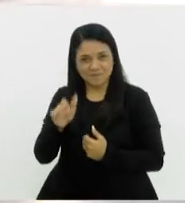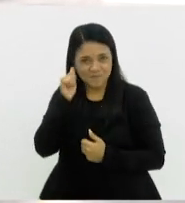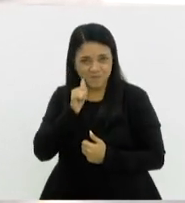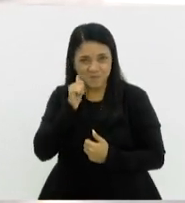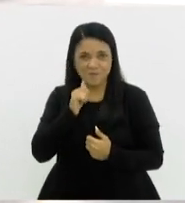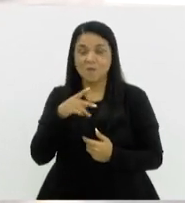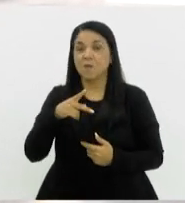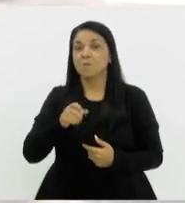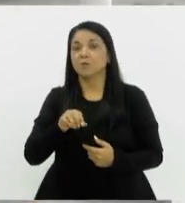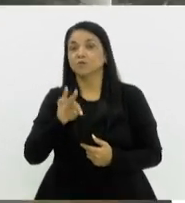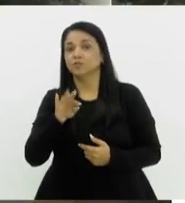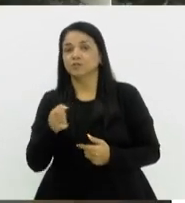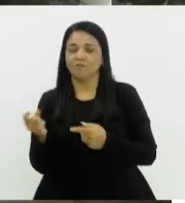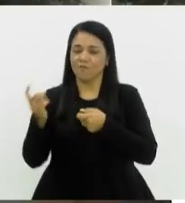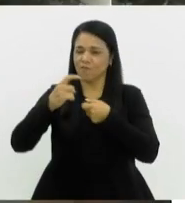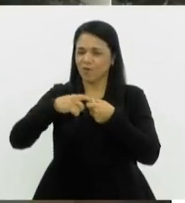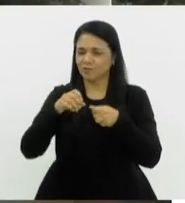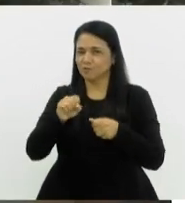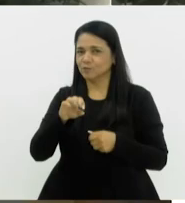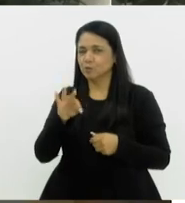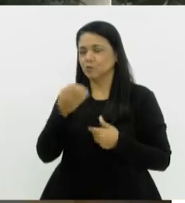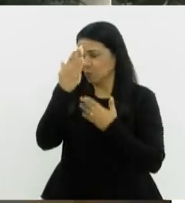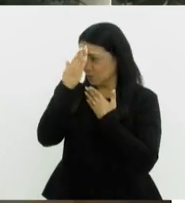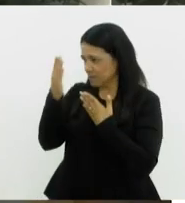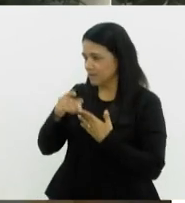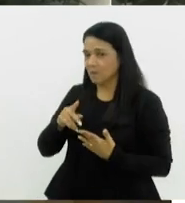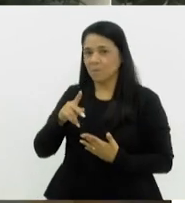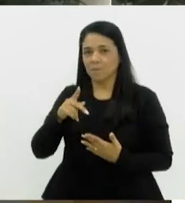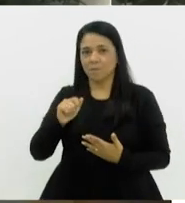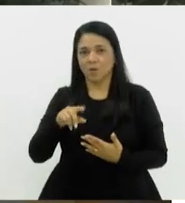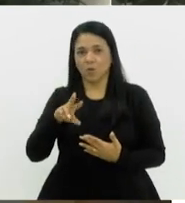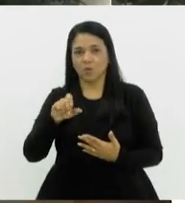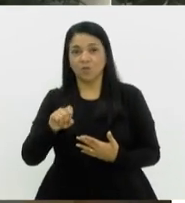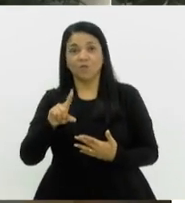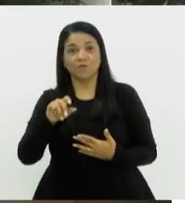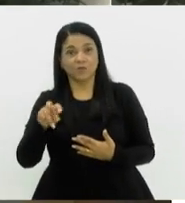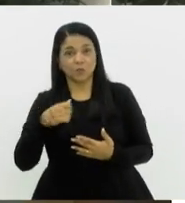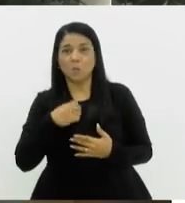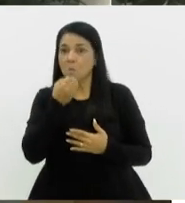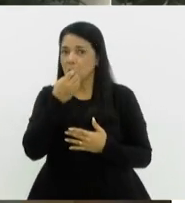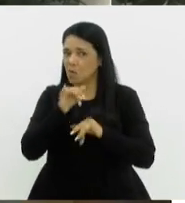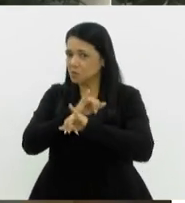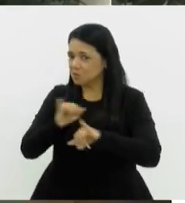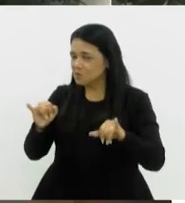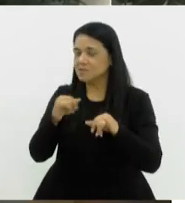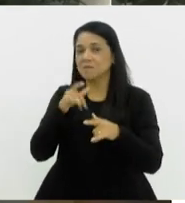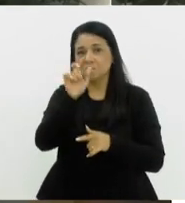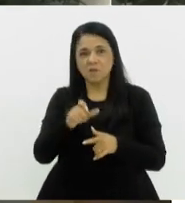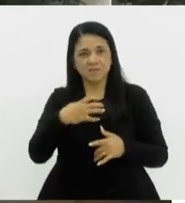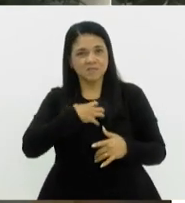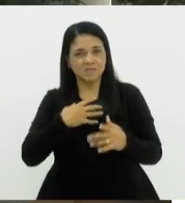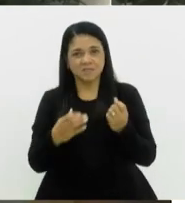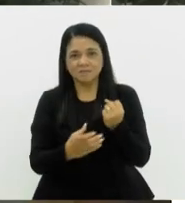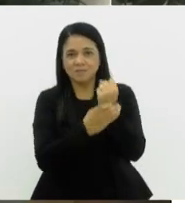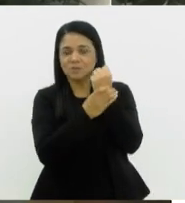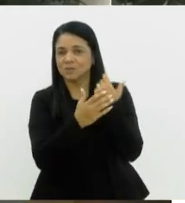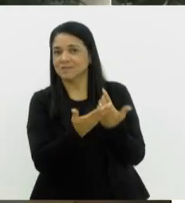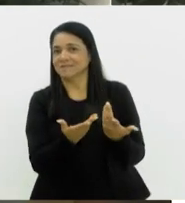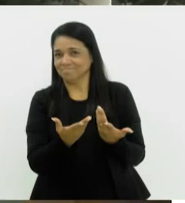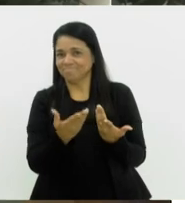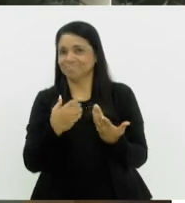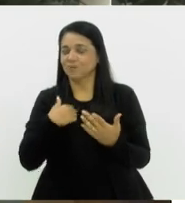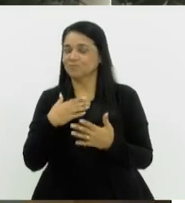voltamos com você no estúdio. Obrigada, Paulo Vítor. É uma ótima notícia para as mulheres que se sentem inseguras ao chamar um carro de aplicativo.